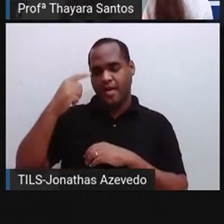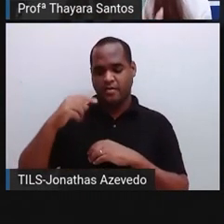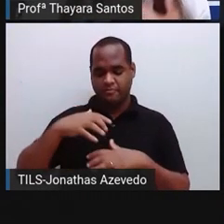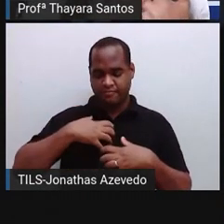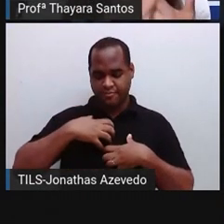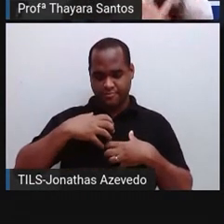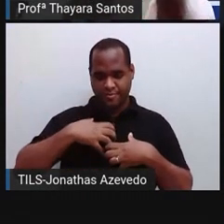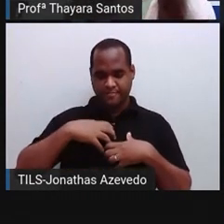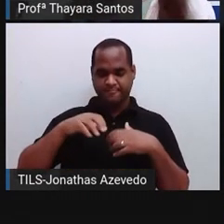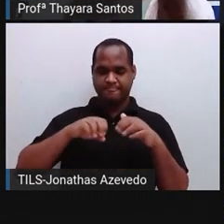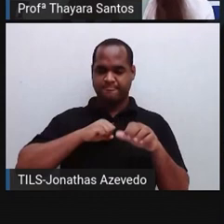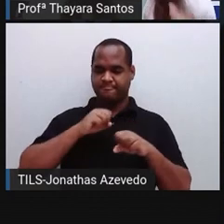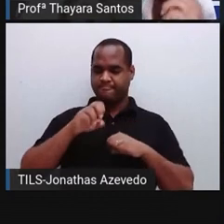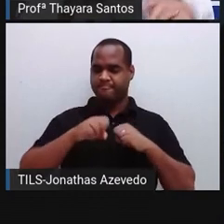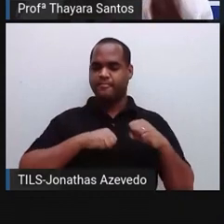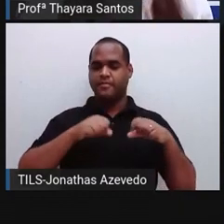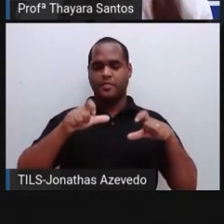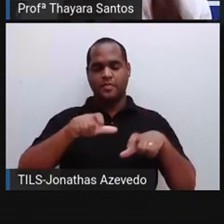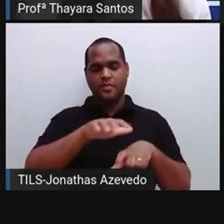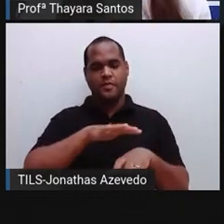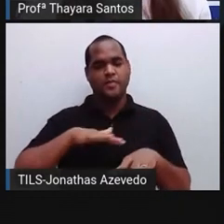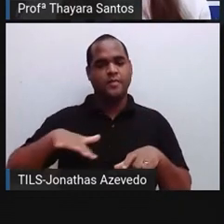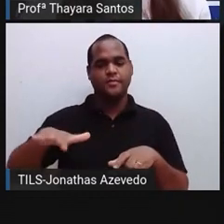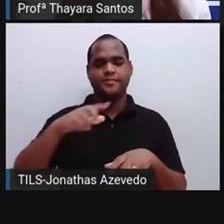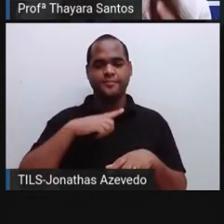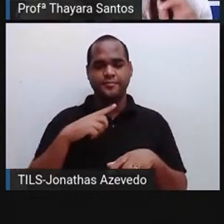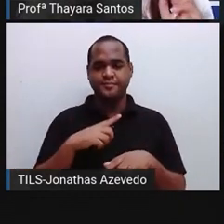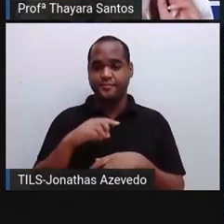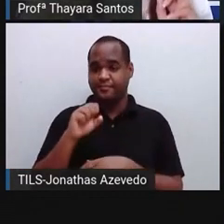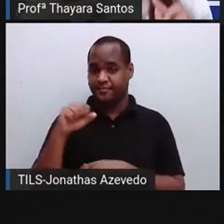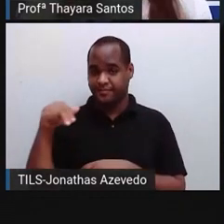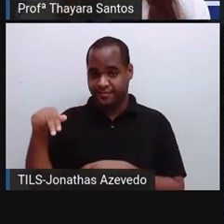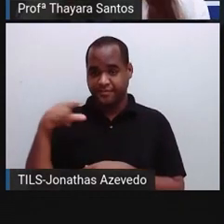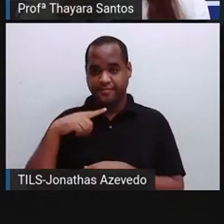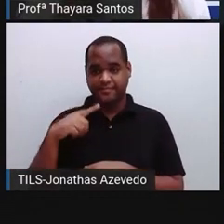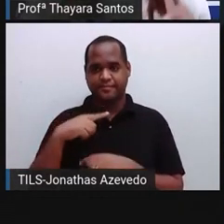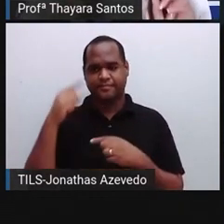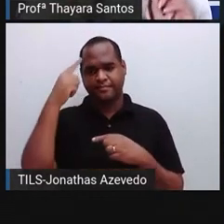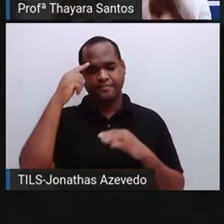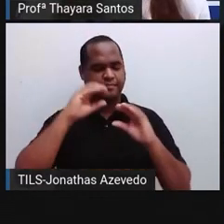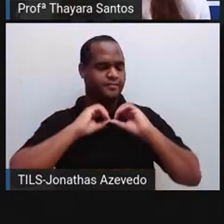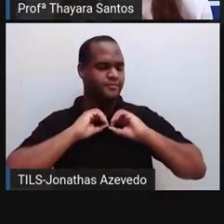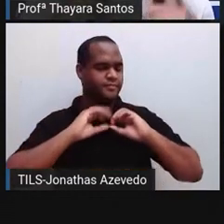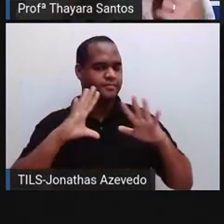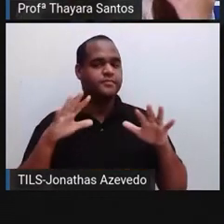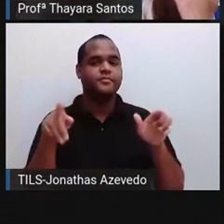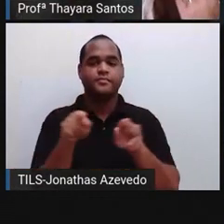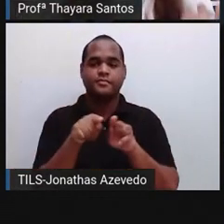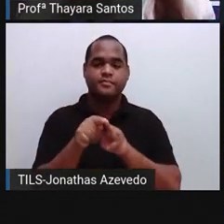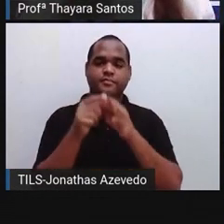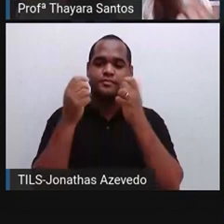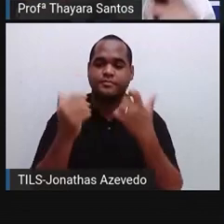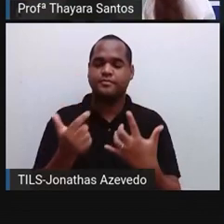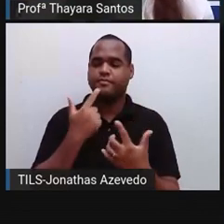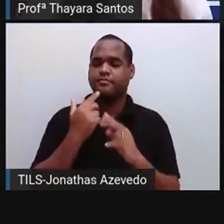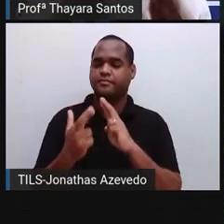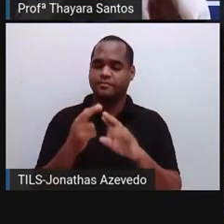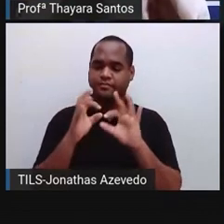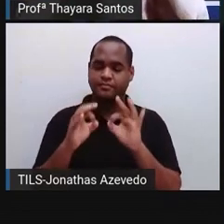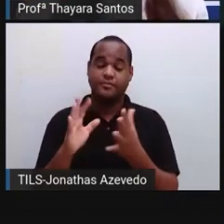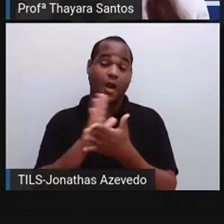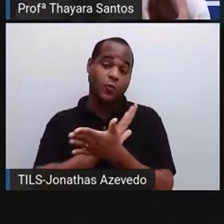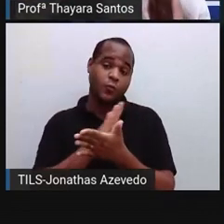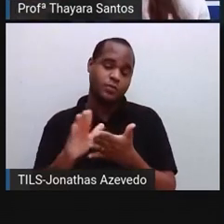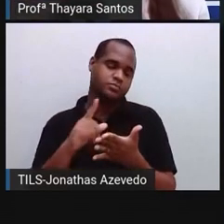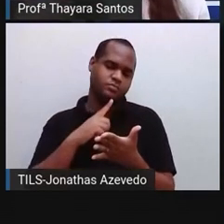e os estímulos do ambiente e é esse sistema que vai interpretar e executar algumas